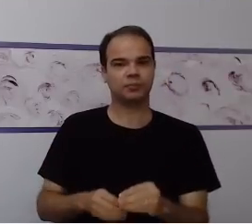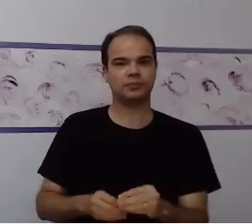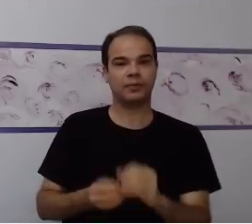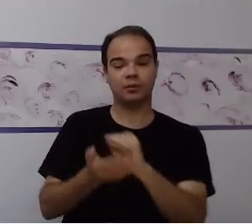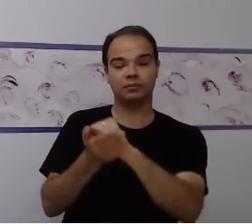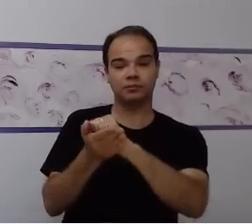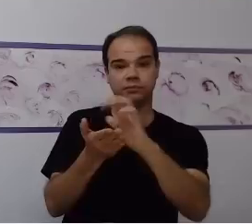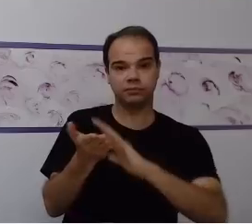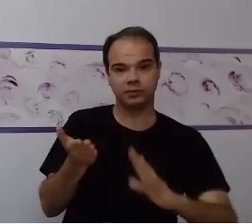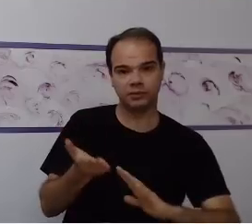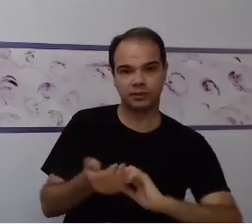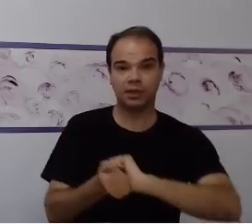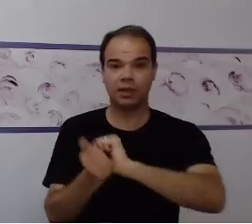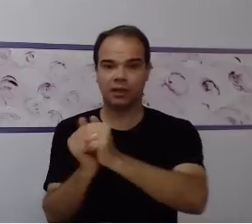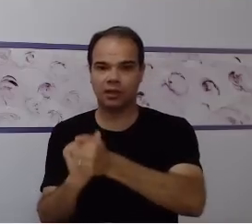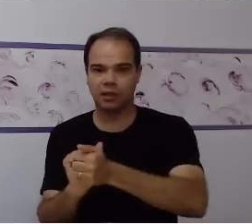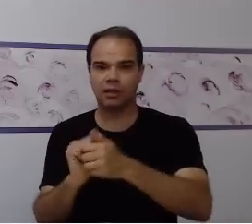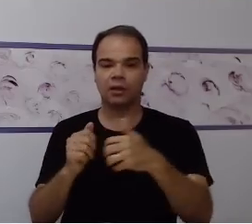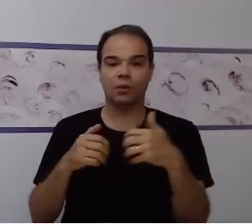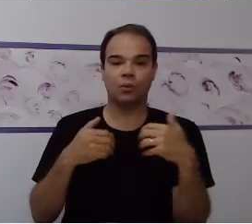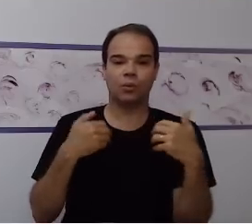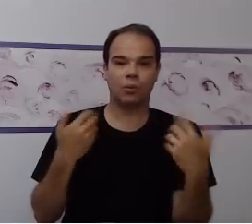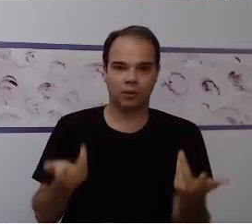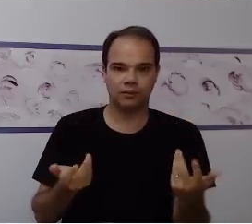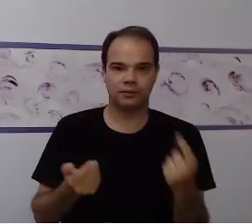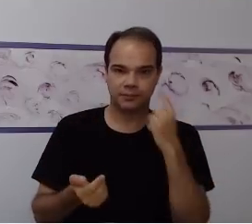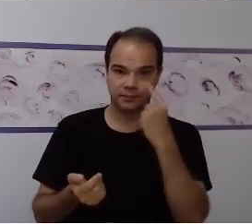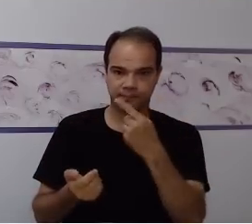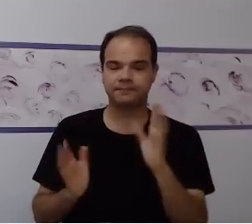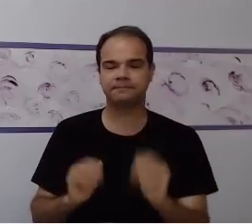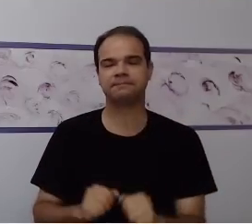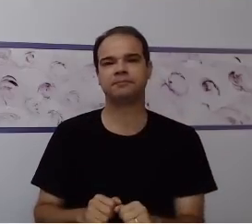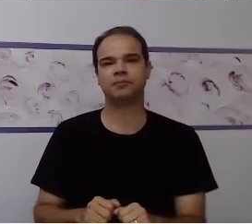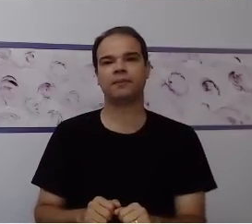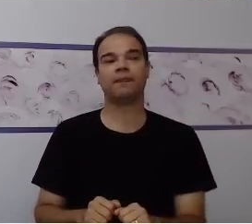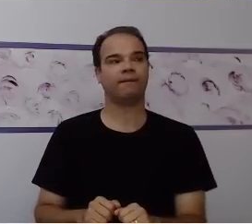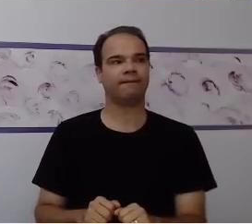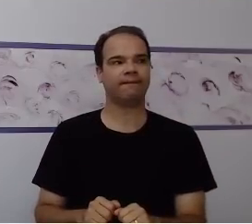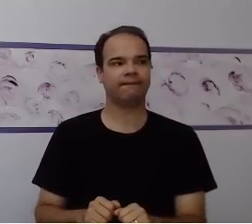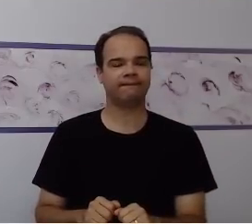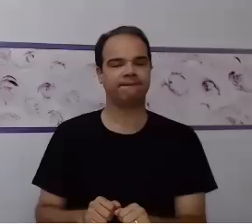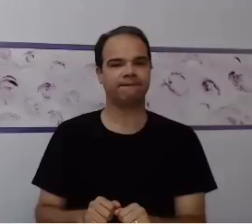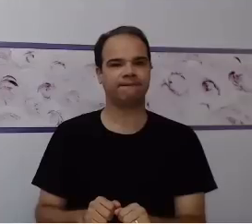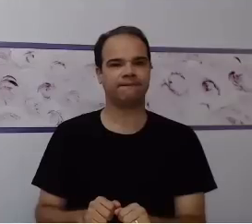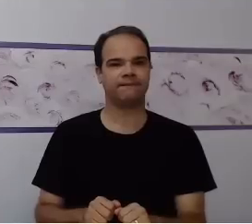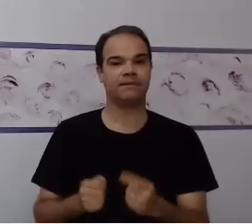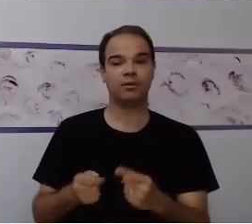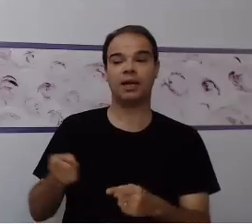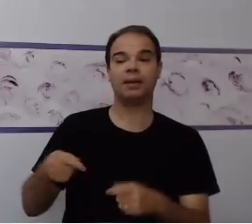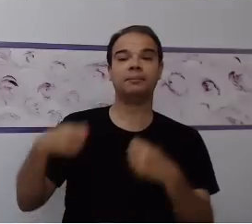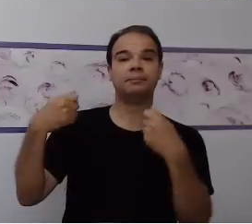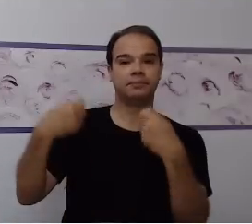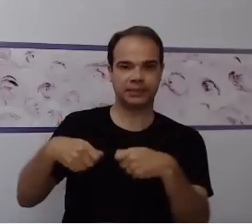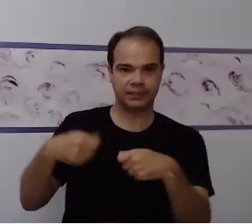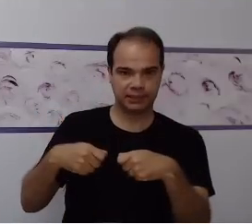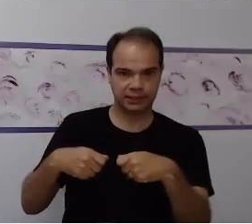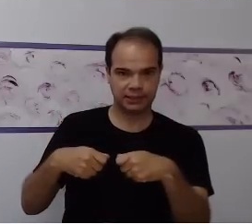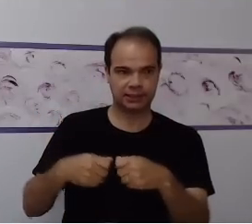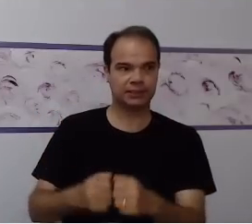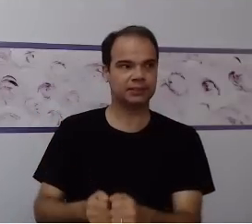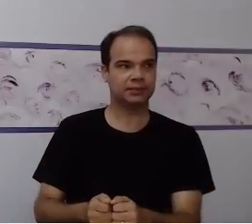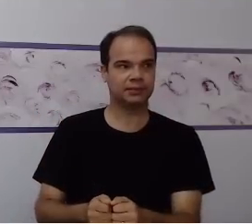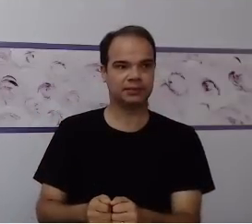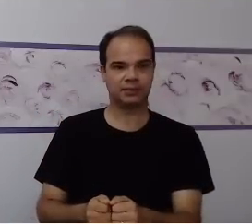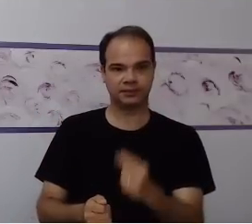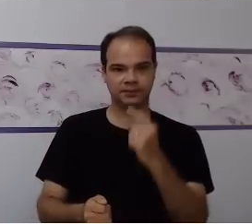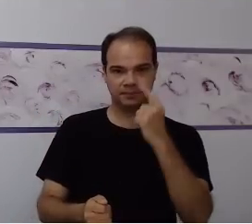as adequações para serem propostas, elas vão serem propostas pra esse indivíduo dentro da necessidade dela. Vocês estão vendo